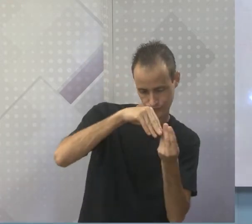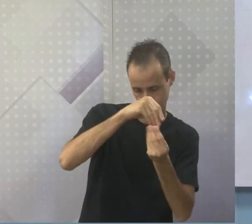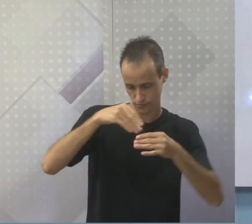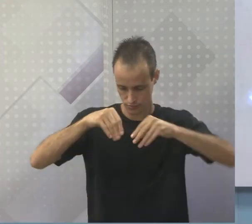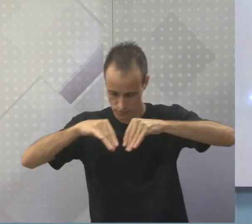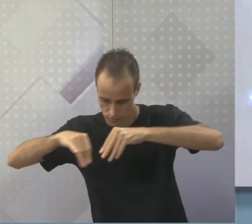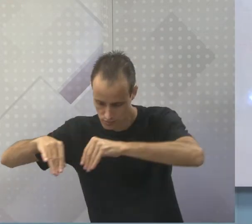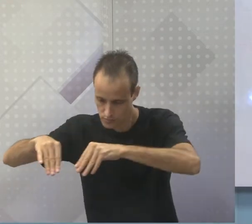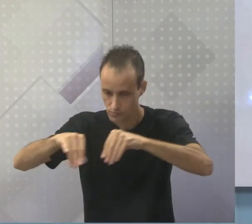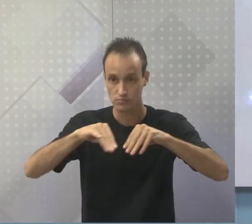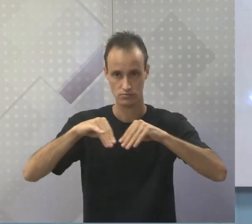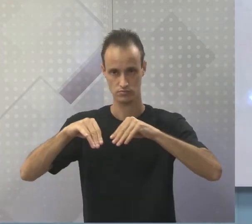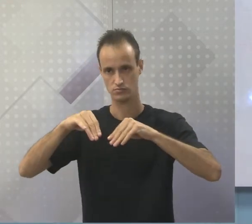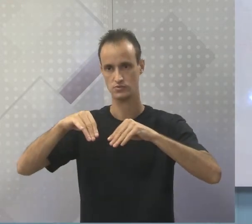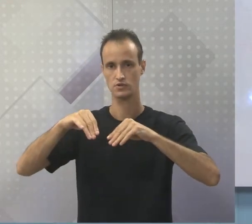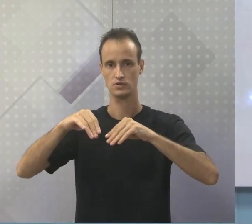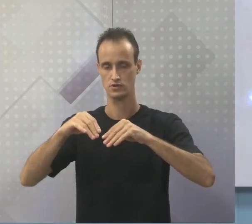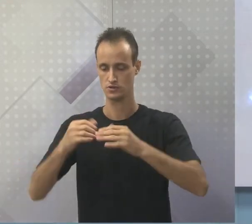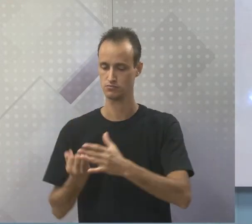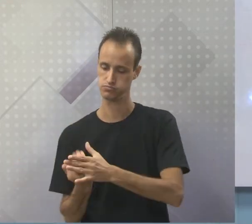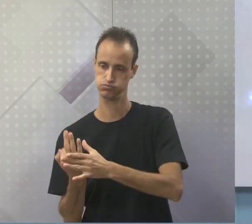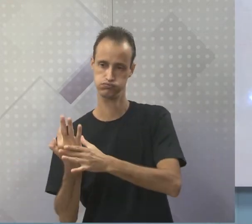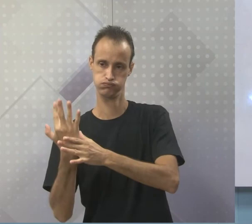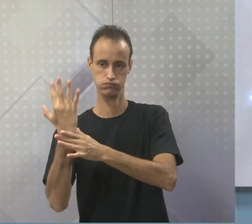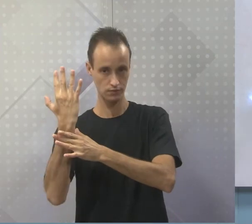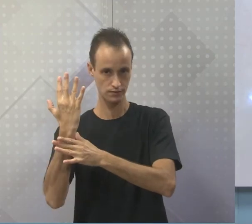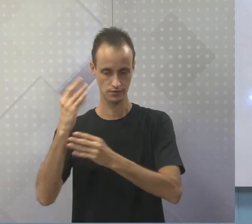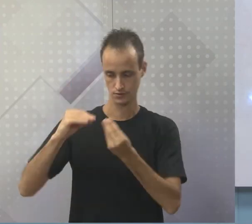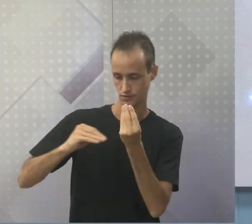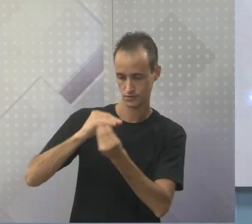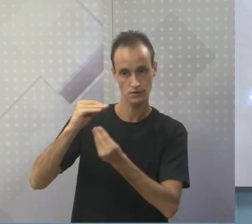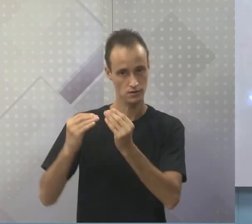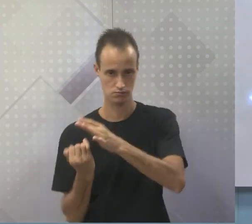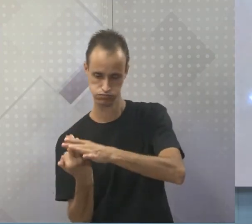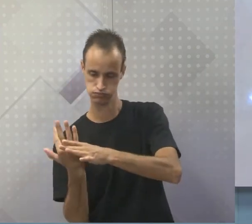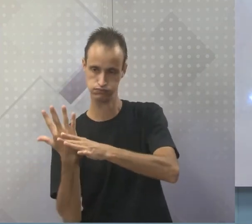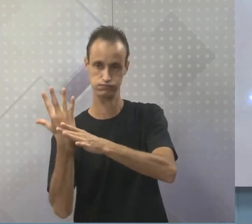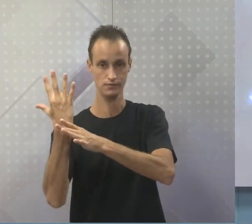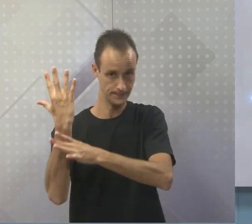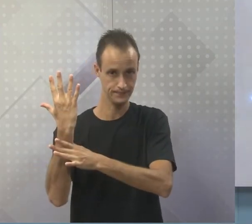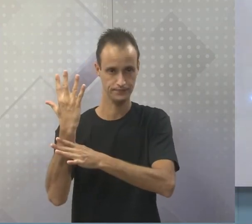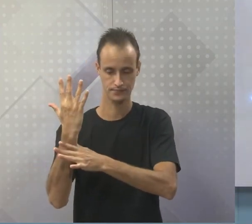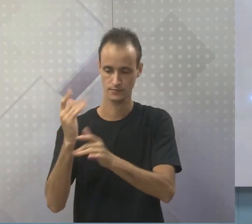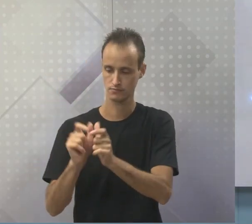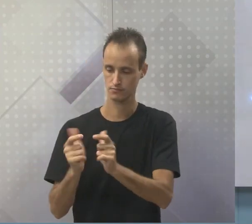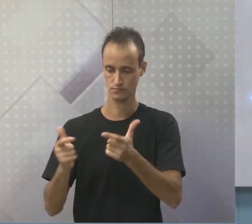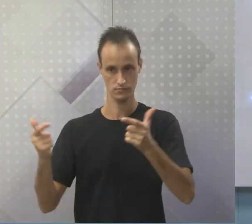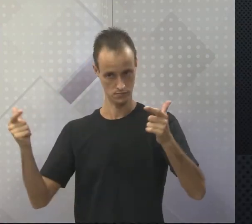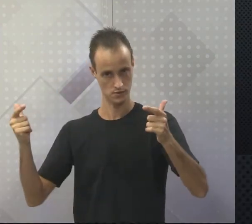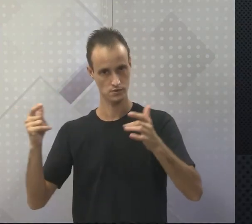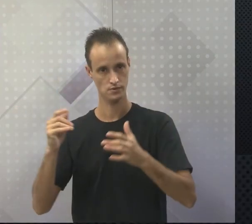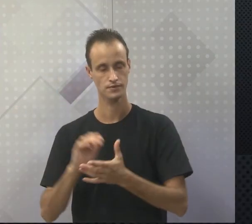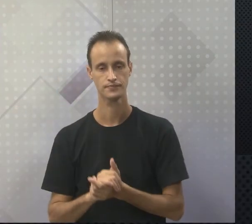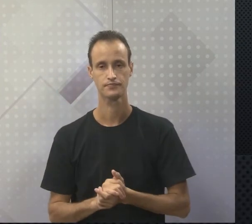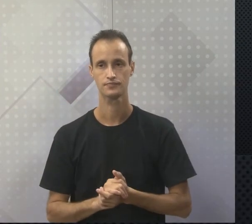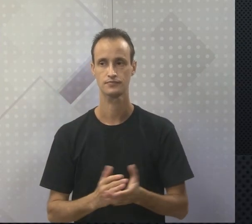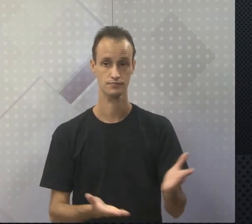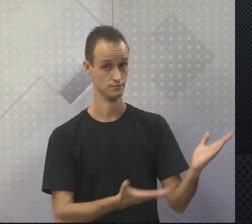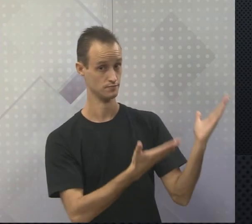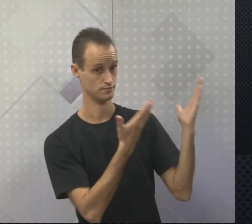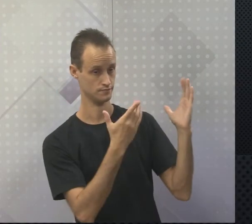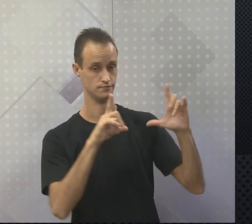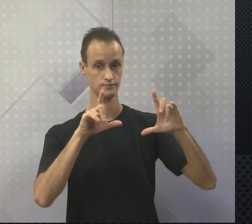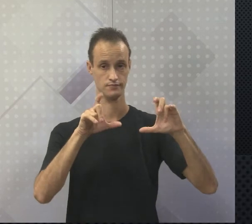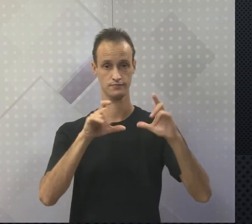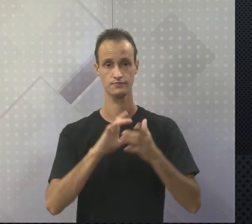É o chamado popularmente o estrumo, né? Que utiliza para fertilizar o solo e aumentar a produção. Coloquei uma imagem